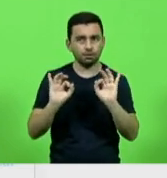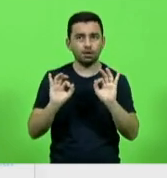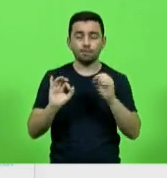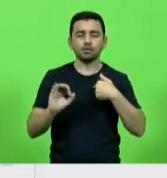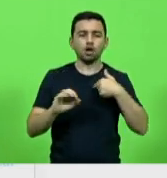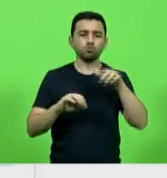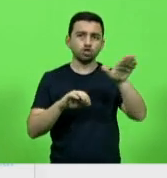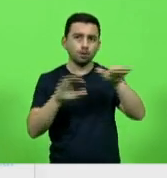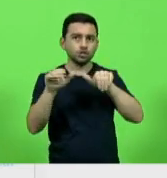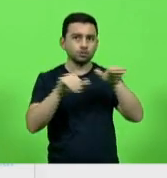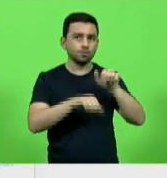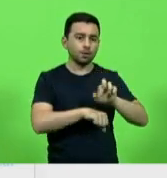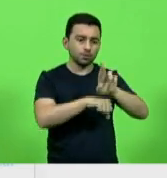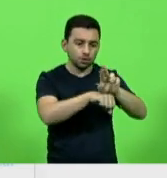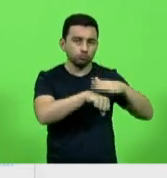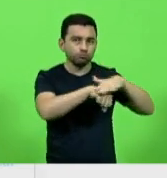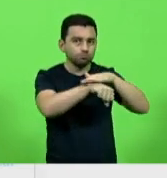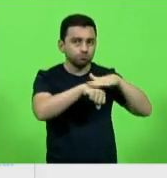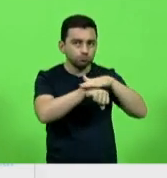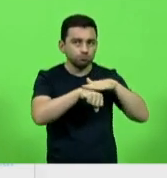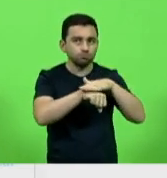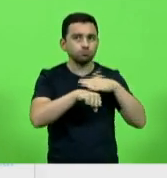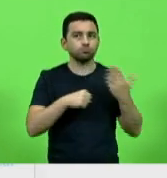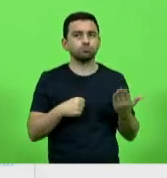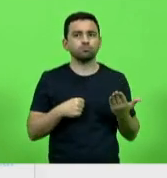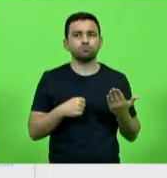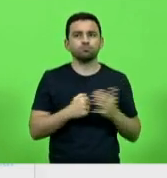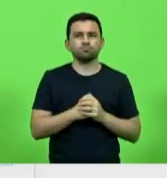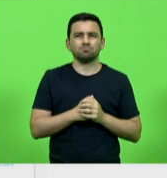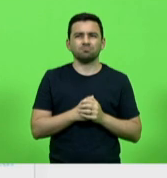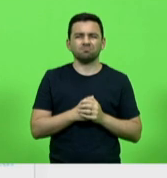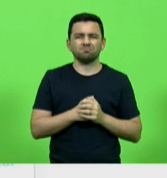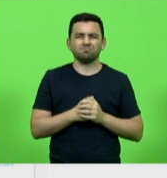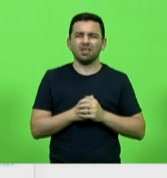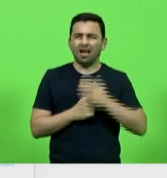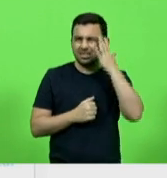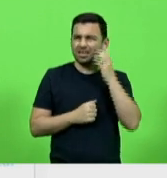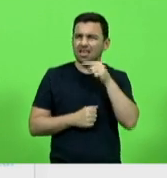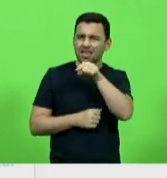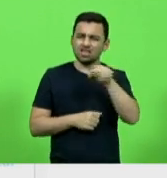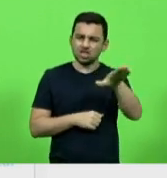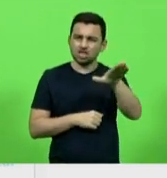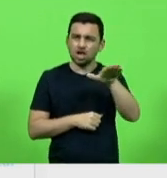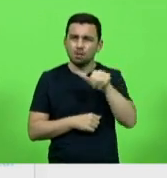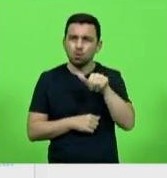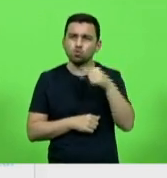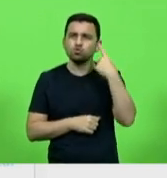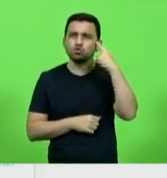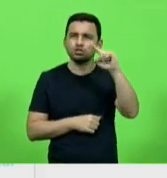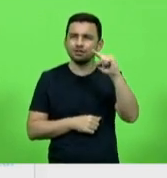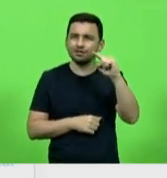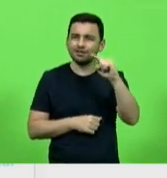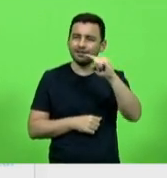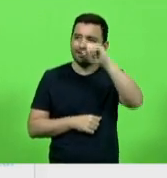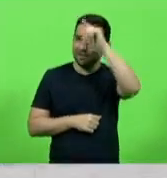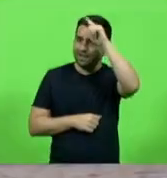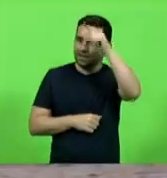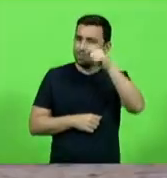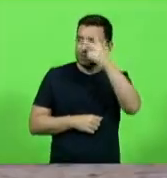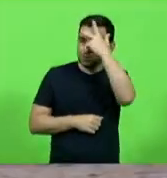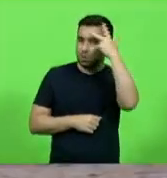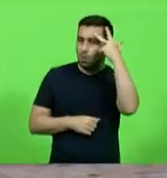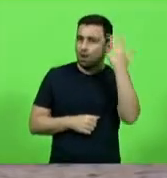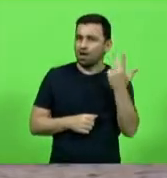representantes para conversar. Será que algum dia ele chamou, deputado Lima, as vítimas